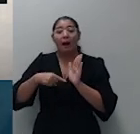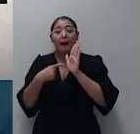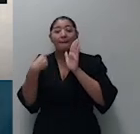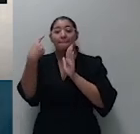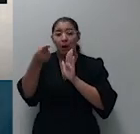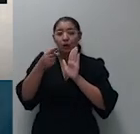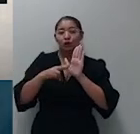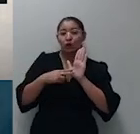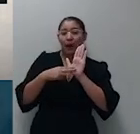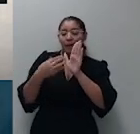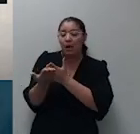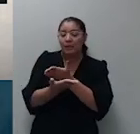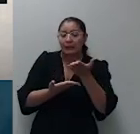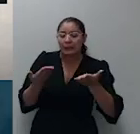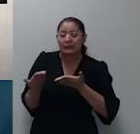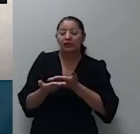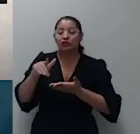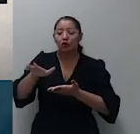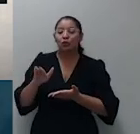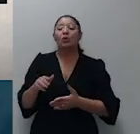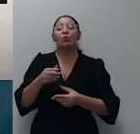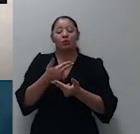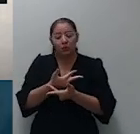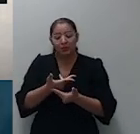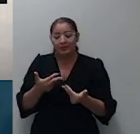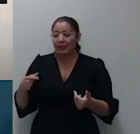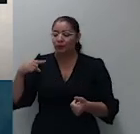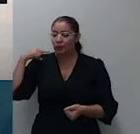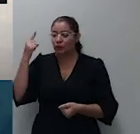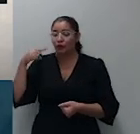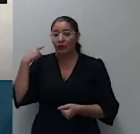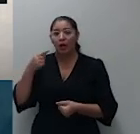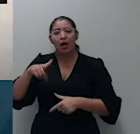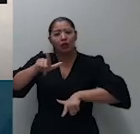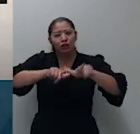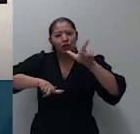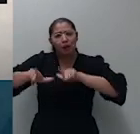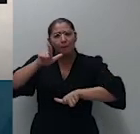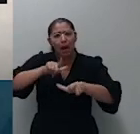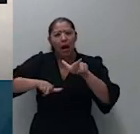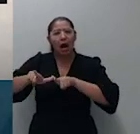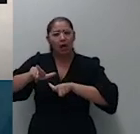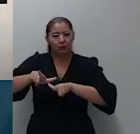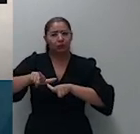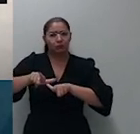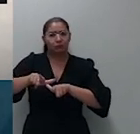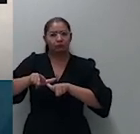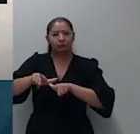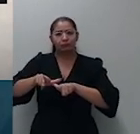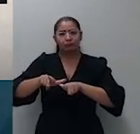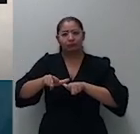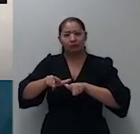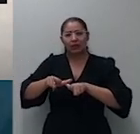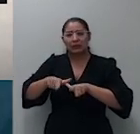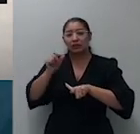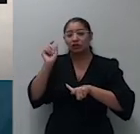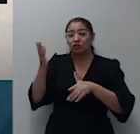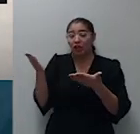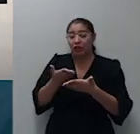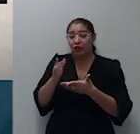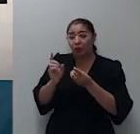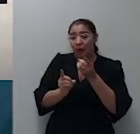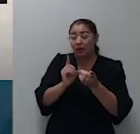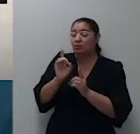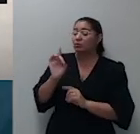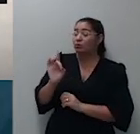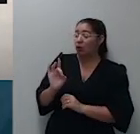incontroverso que os advogados efetivamente exerceram o trabalho no âmbito do inventário estando em discussão na oportunidade apenas se